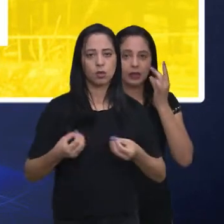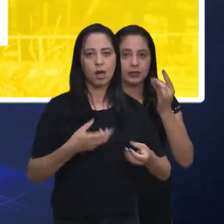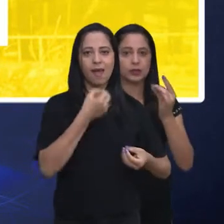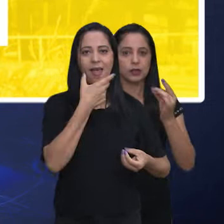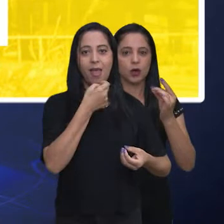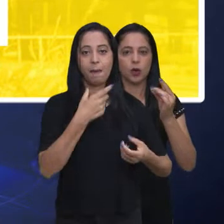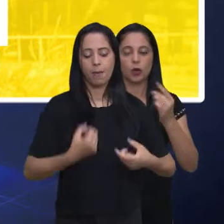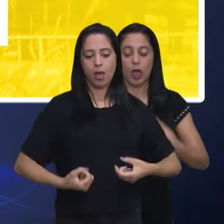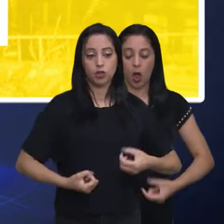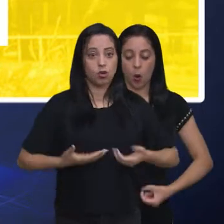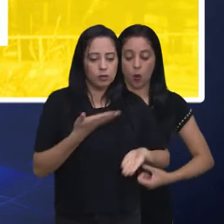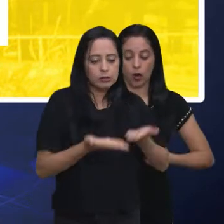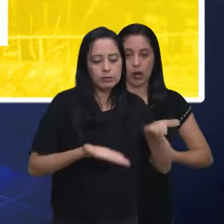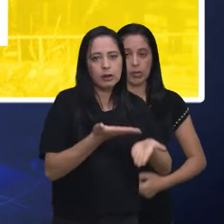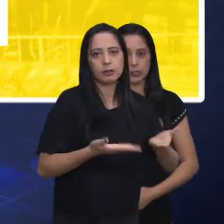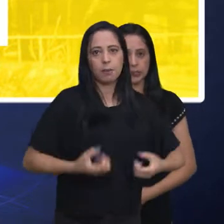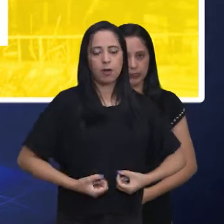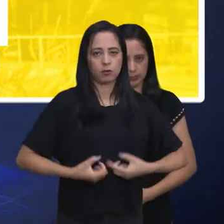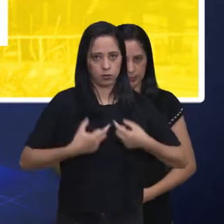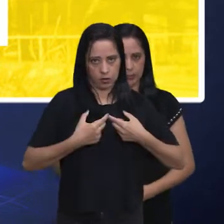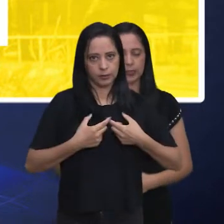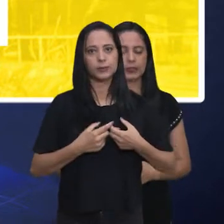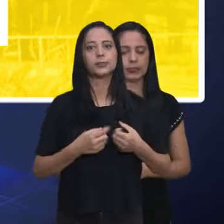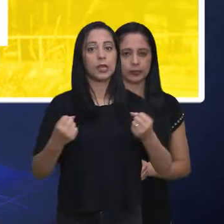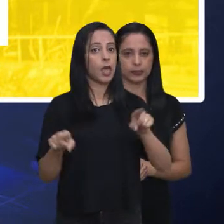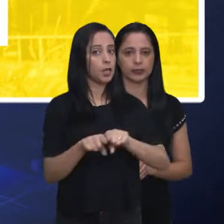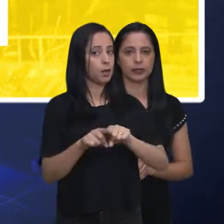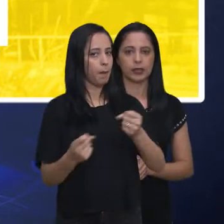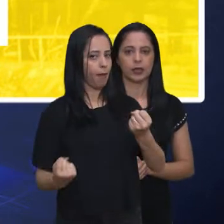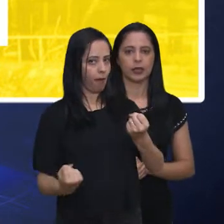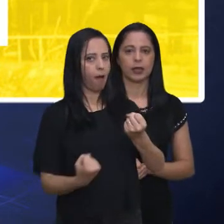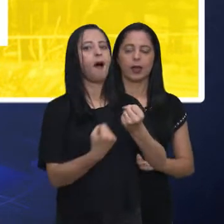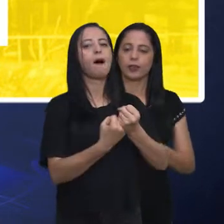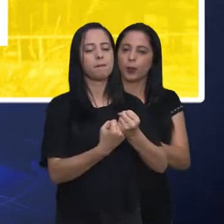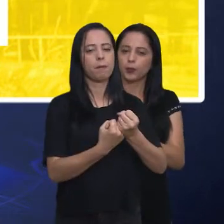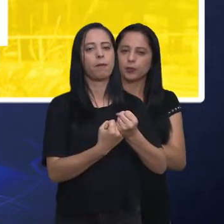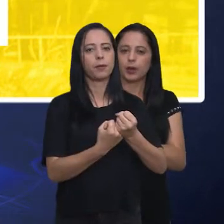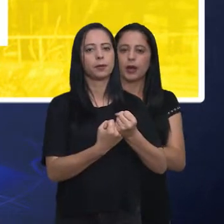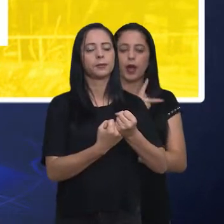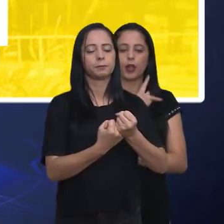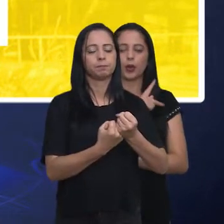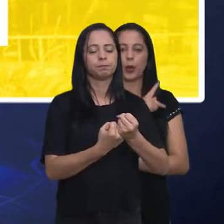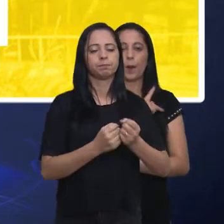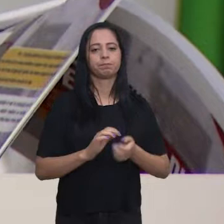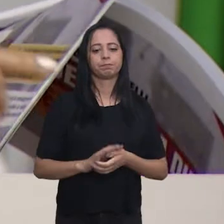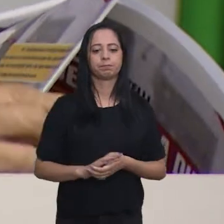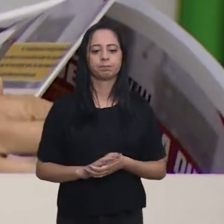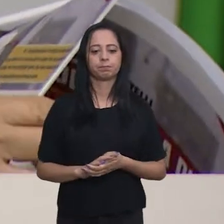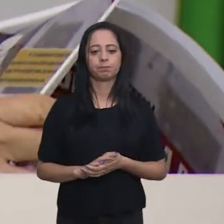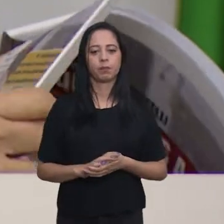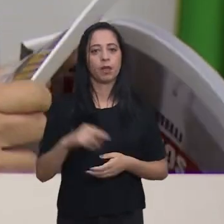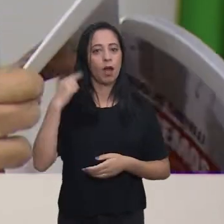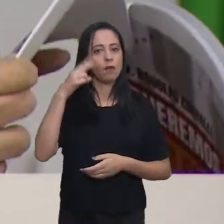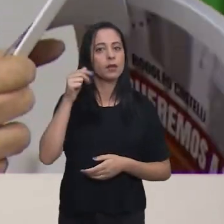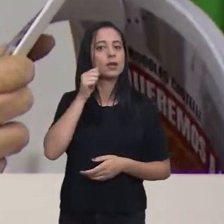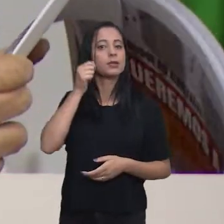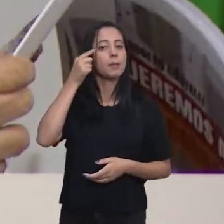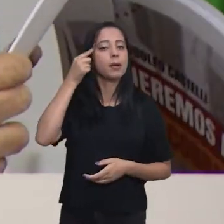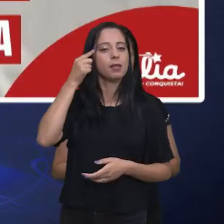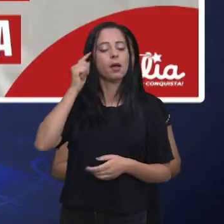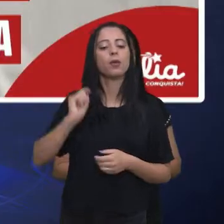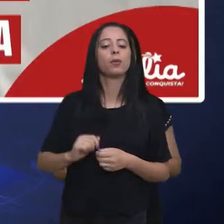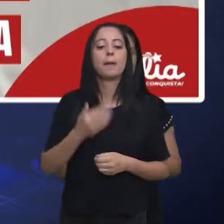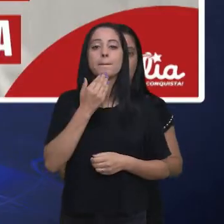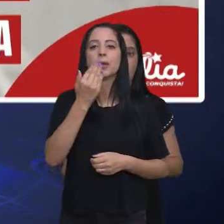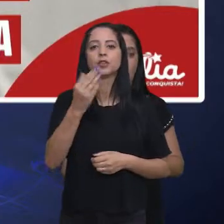de dar maior agilidade ao tratamento e apoio clínico às pessoas que precisam desses remédios. Já a vereadora Amélia Naomi